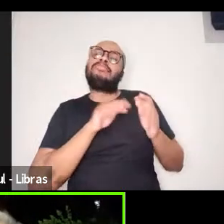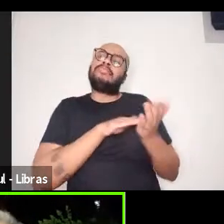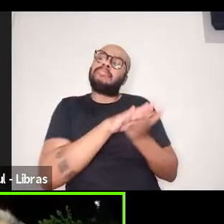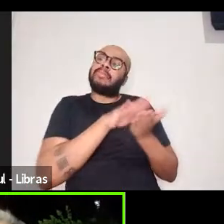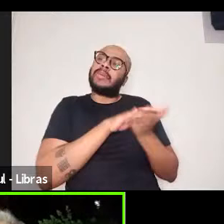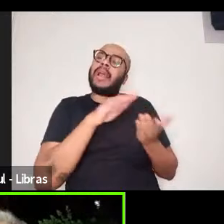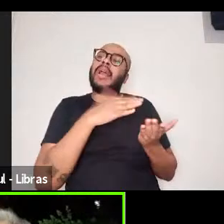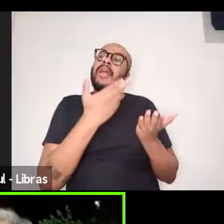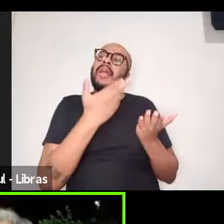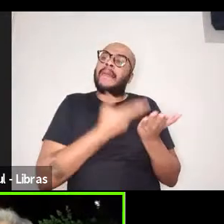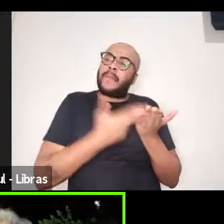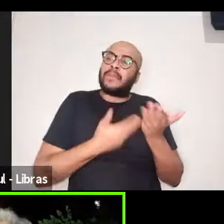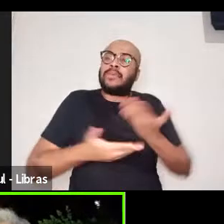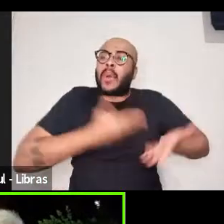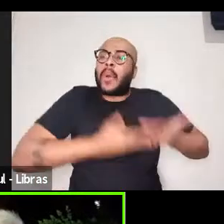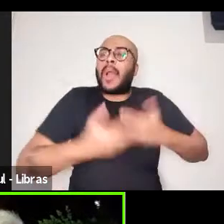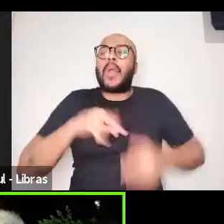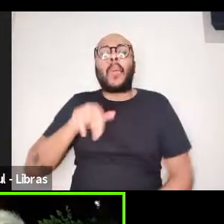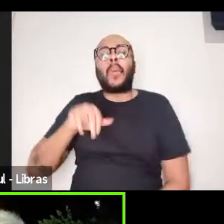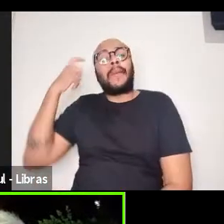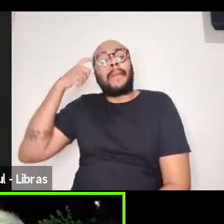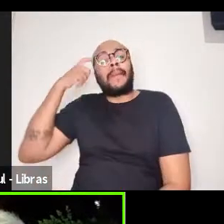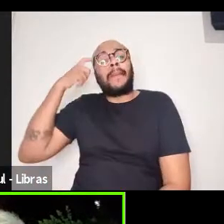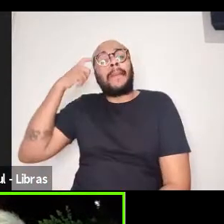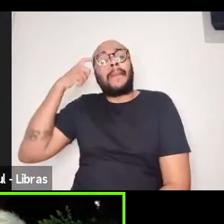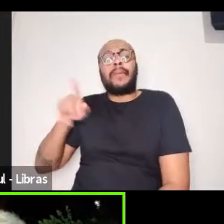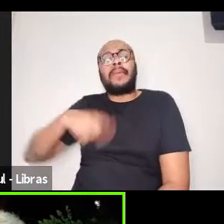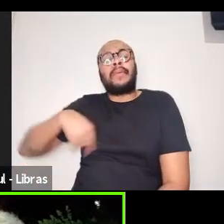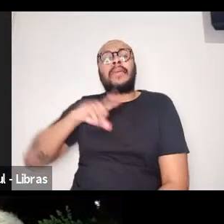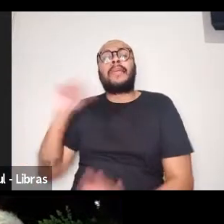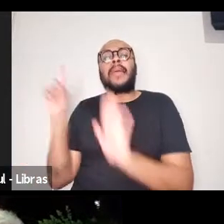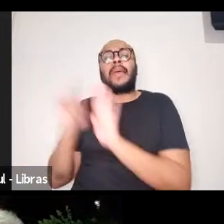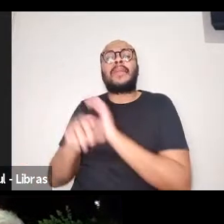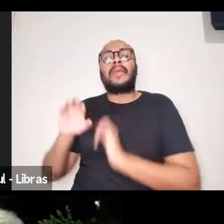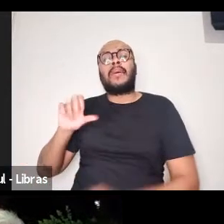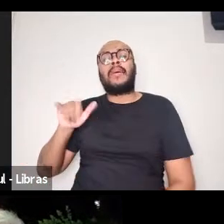tinha pensado, Cláudio, começar exatamente te perguntando, assim,